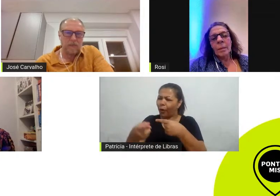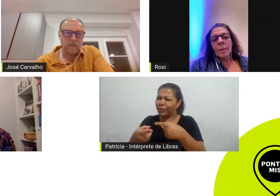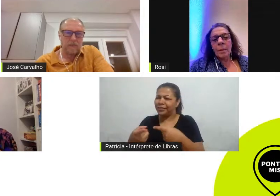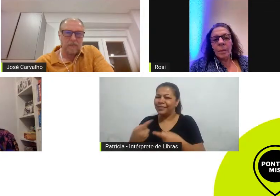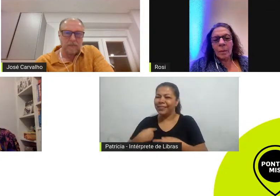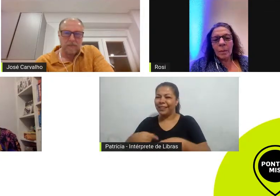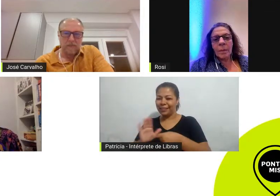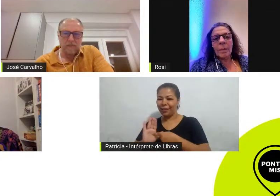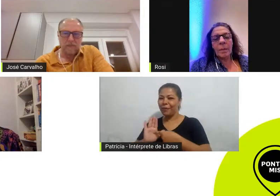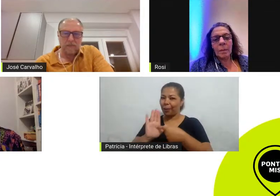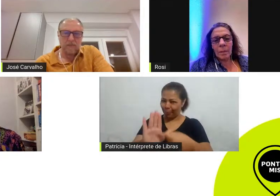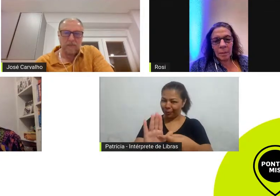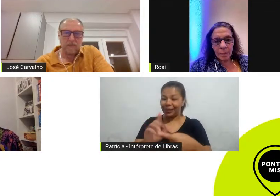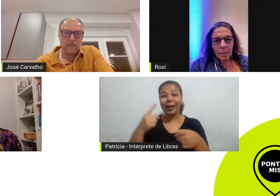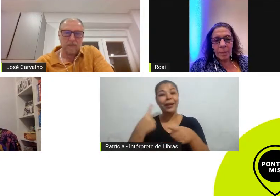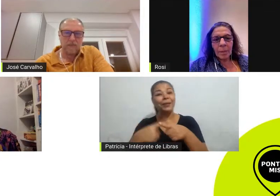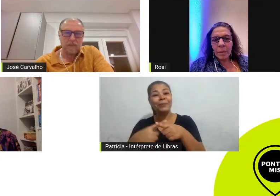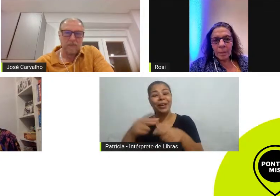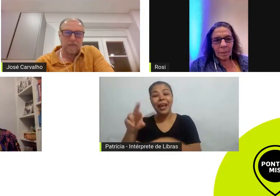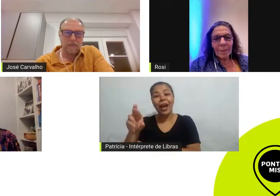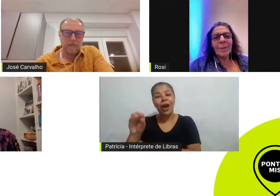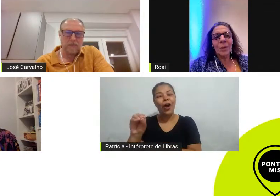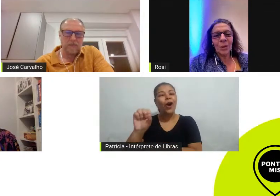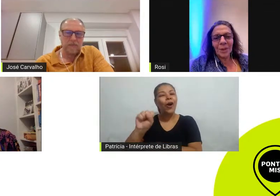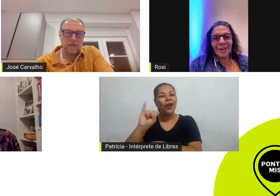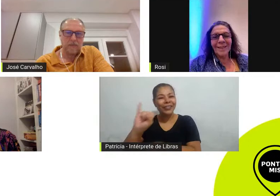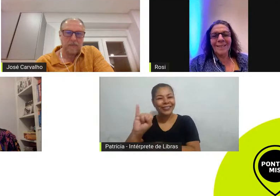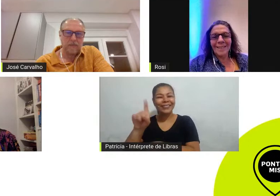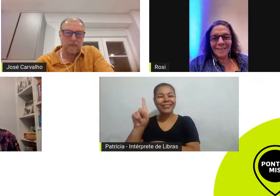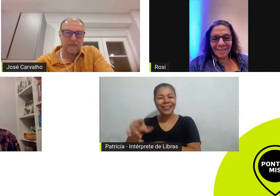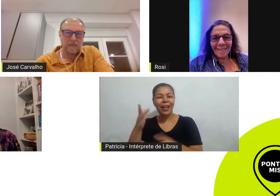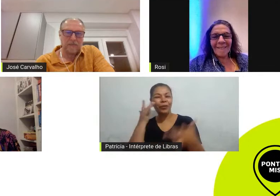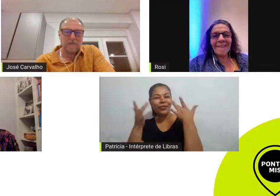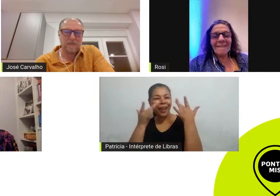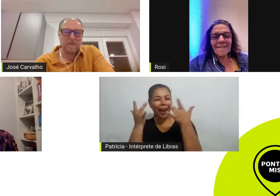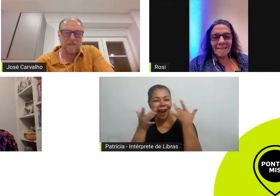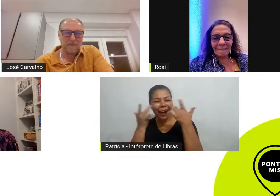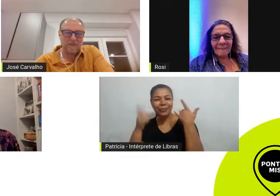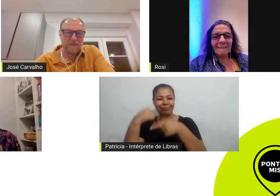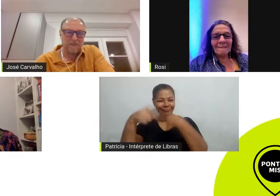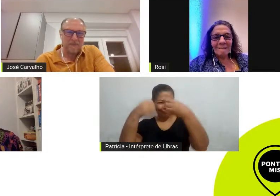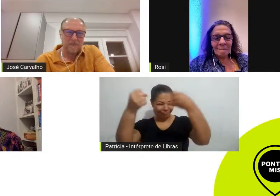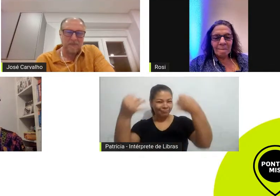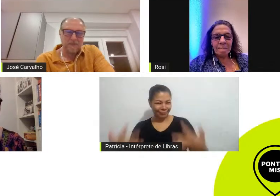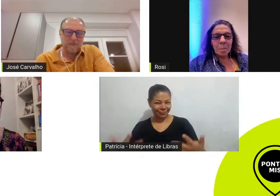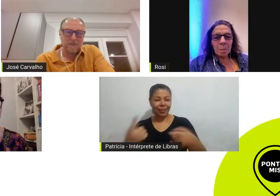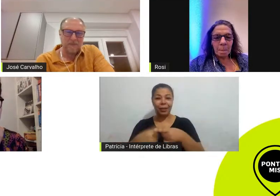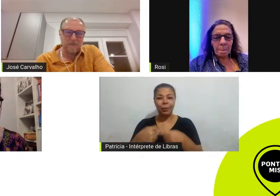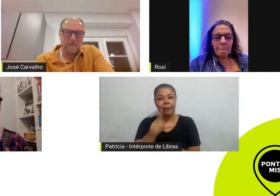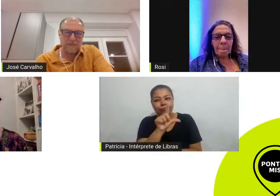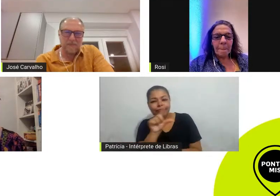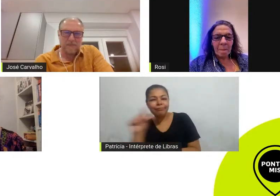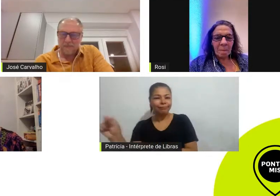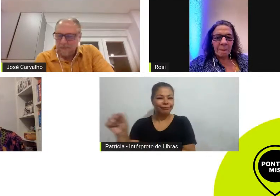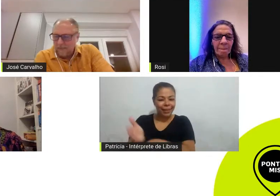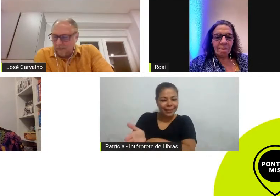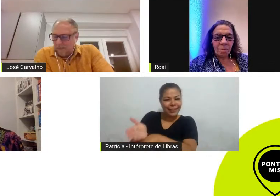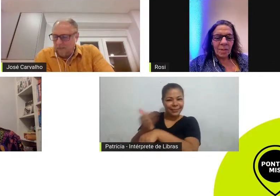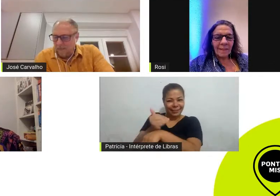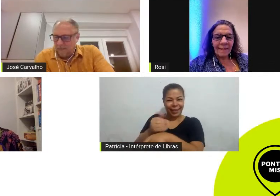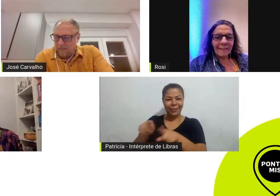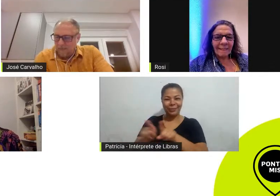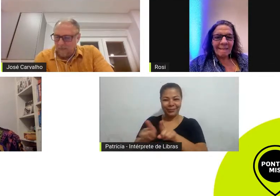Rosi vai ter que ela está já lá no teatro está com a peça que ela vai falar um pouquinho então como a Rosi vai sair um pouco mais cedo aqui da nossa